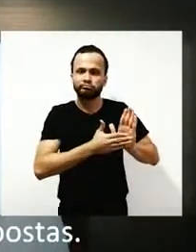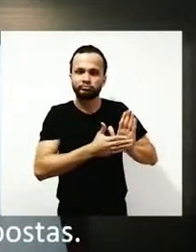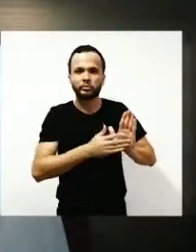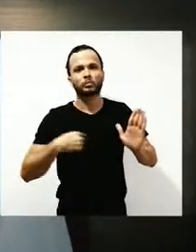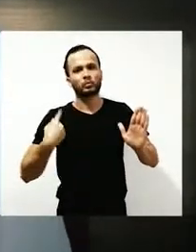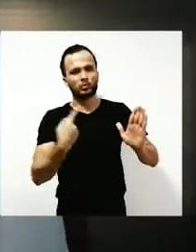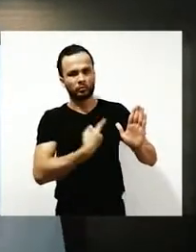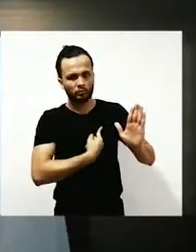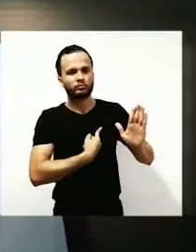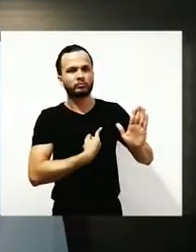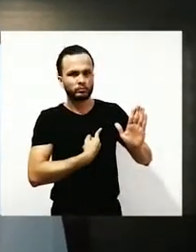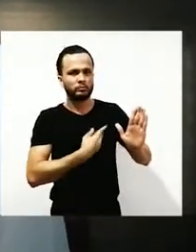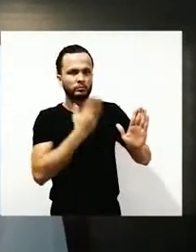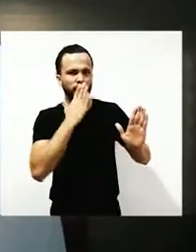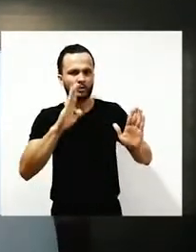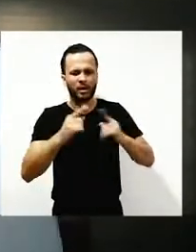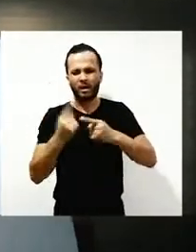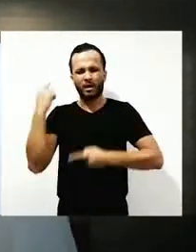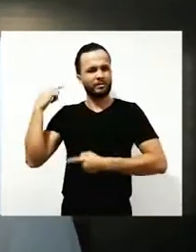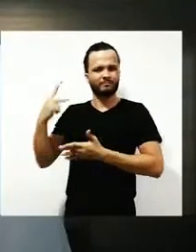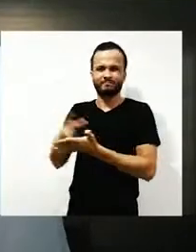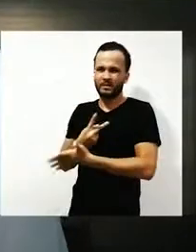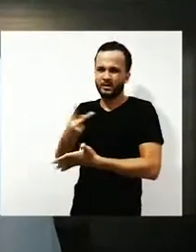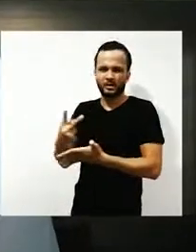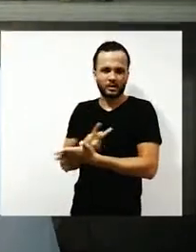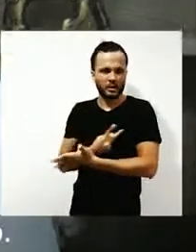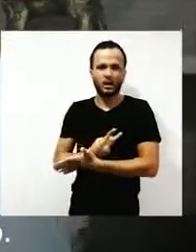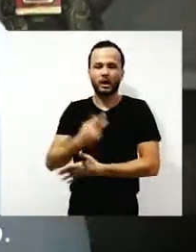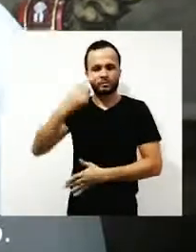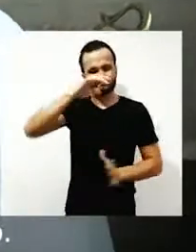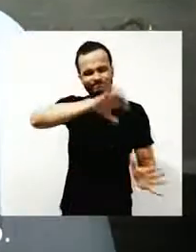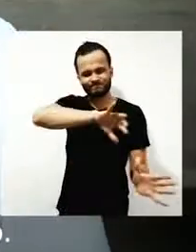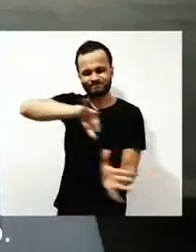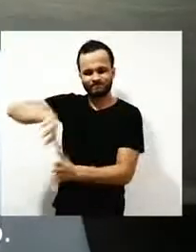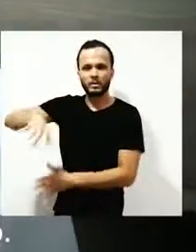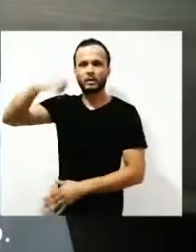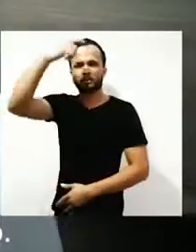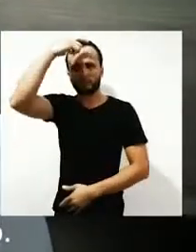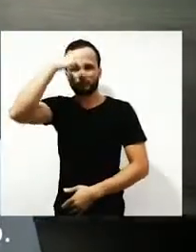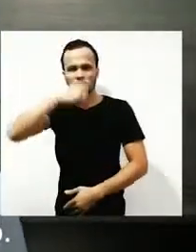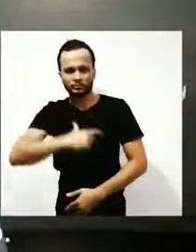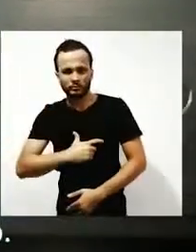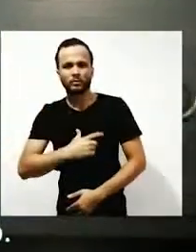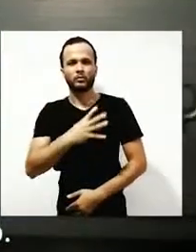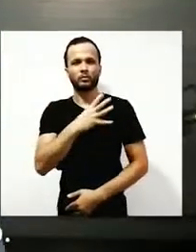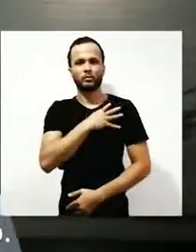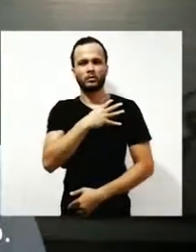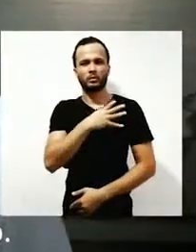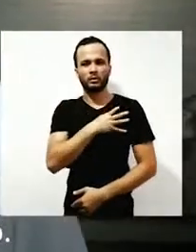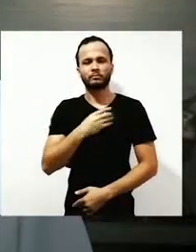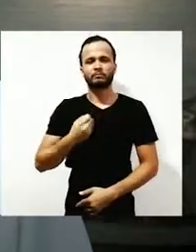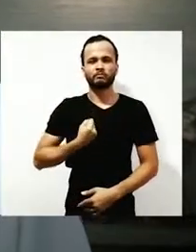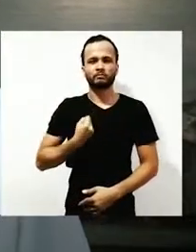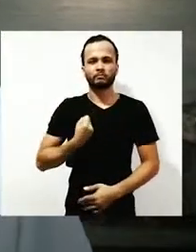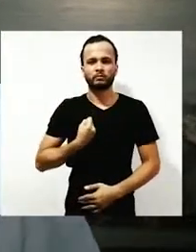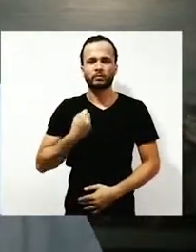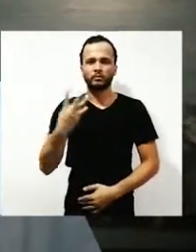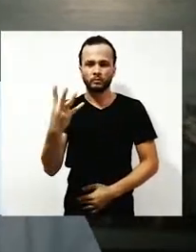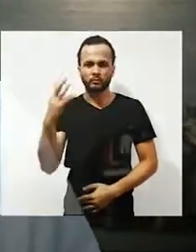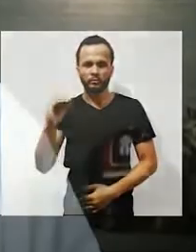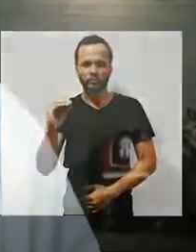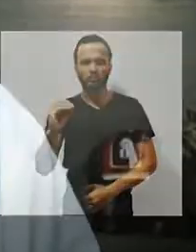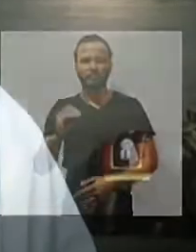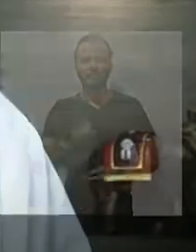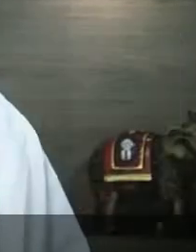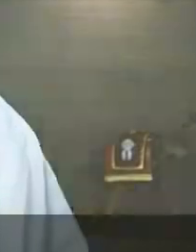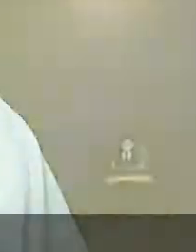nossas propostas. Do jeito que eles fizeram, não deu certo. Chegou a hora de virar a página e seguir um novo caminho. Eu